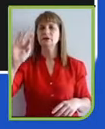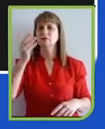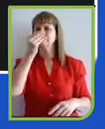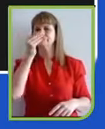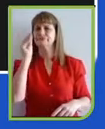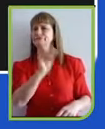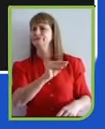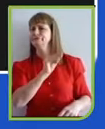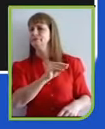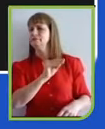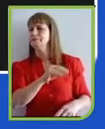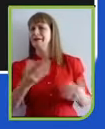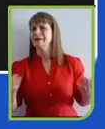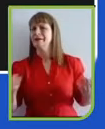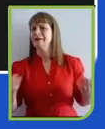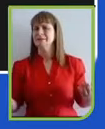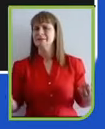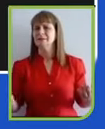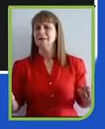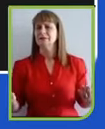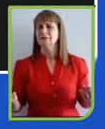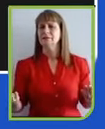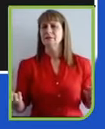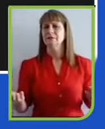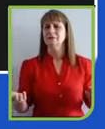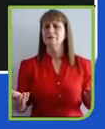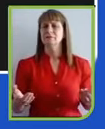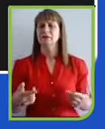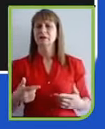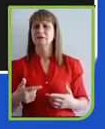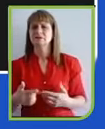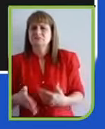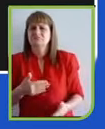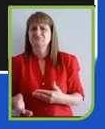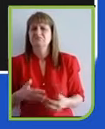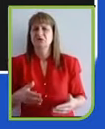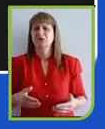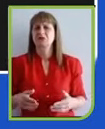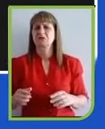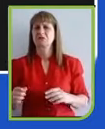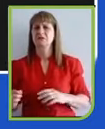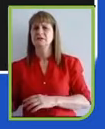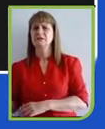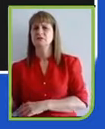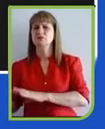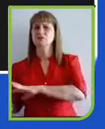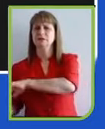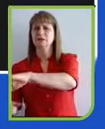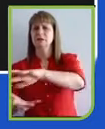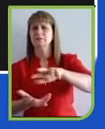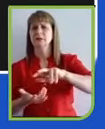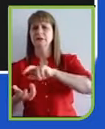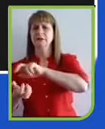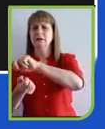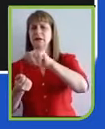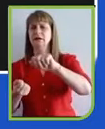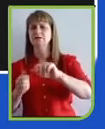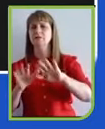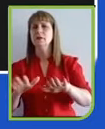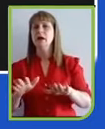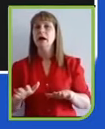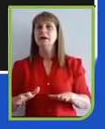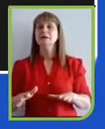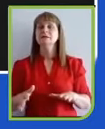em relação às questões de sustentabilidade, as cidades brasileiras, algumas, estão se notabilizando